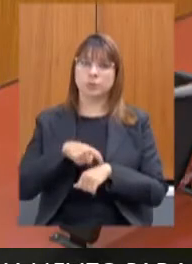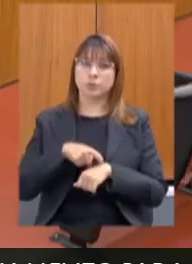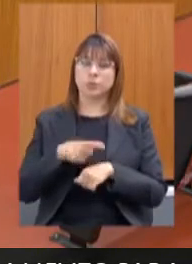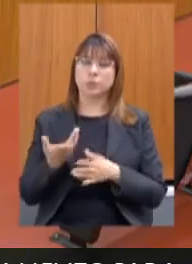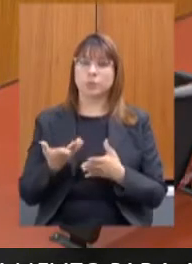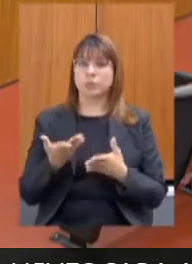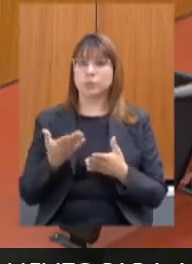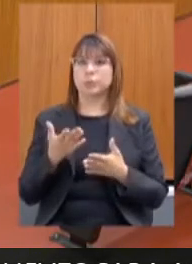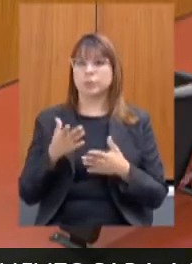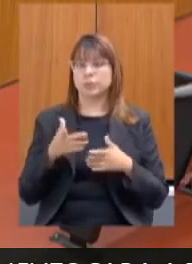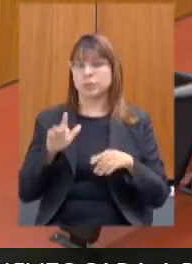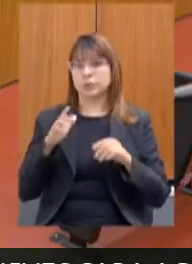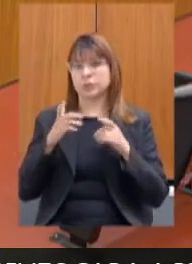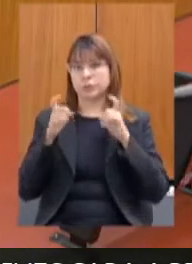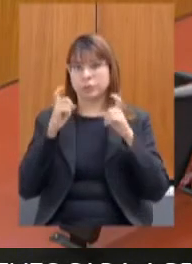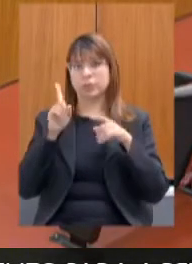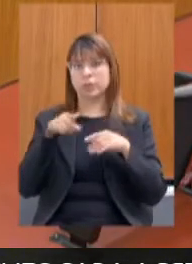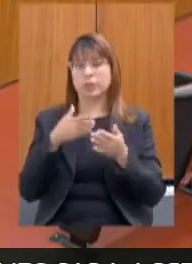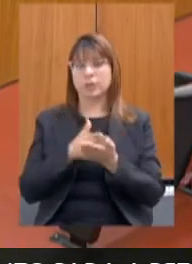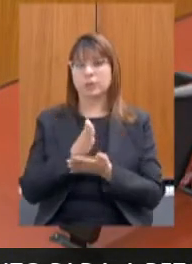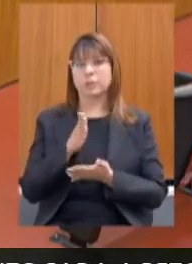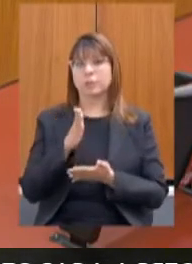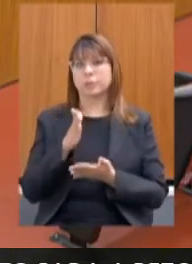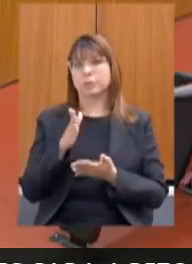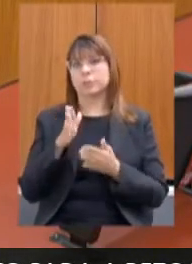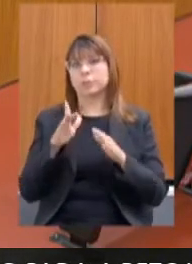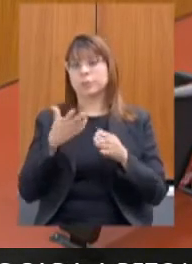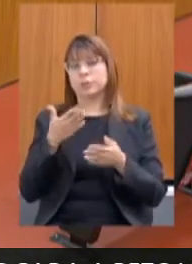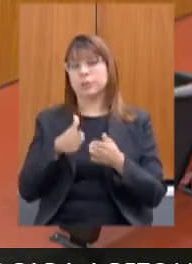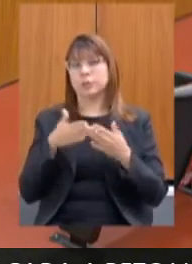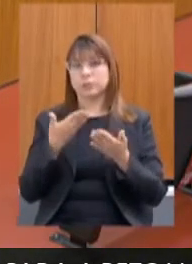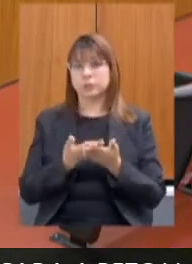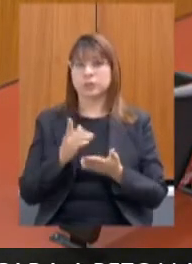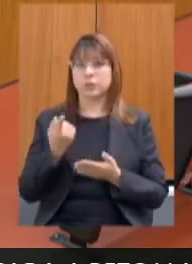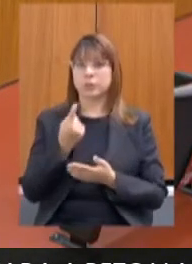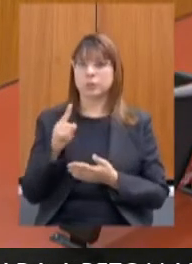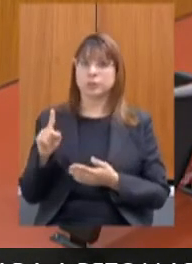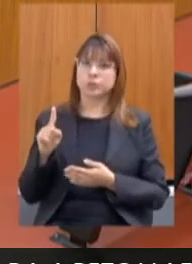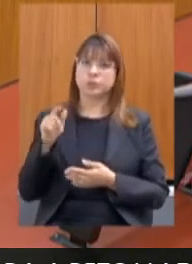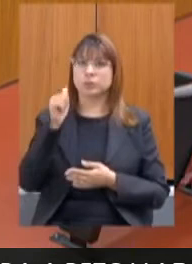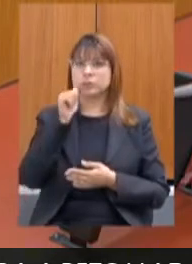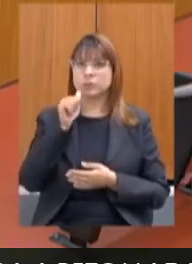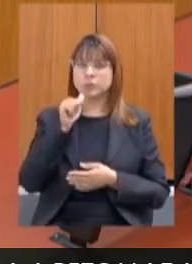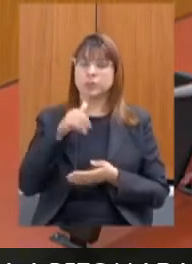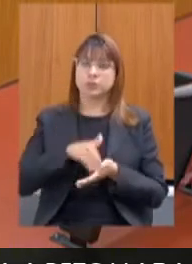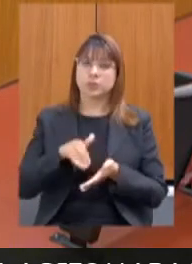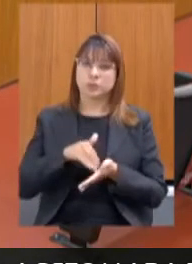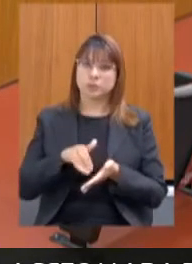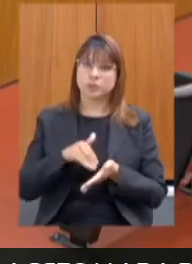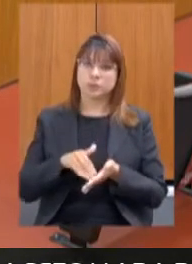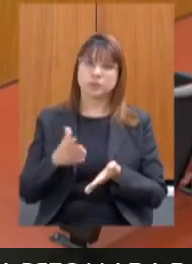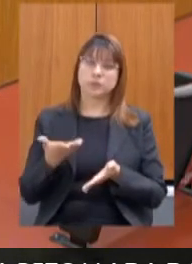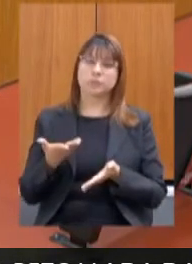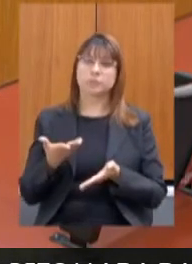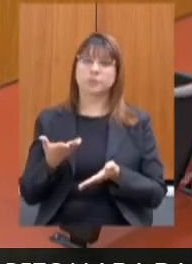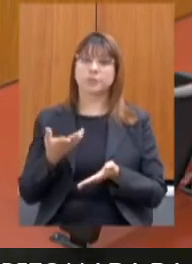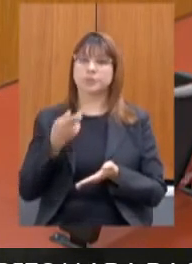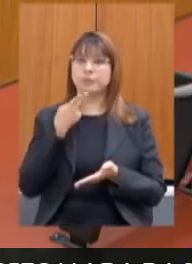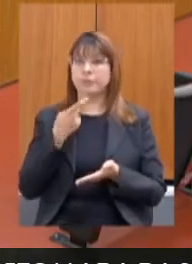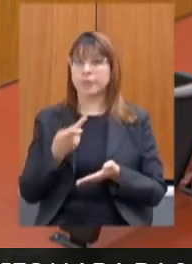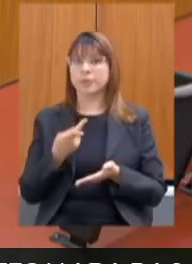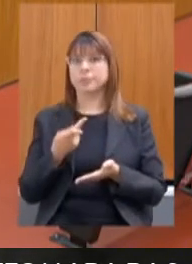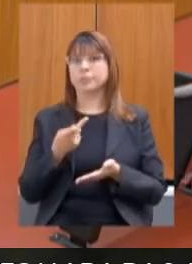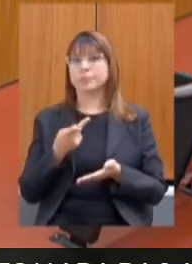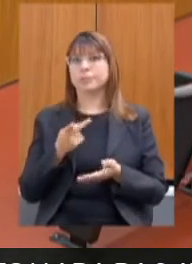aprovação dos requerimentos e em seguida a gente passa para a secretária fazer aquelas o que ficou